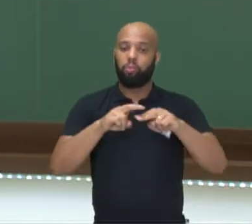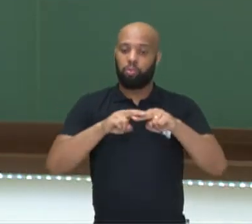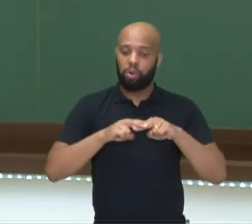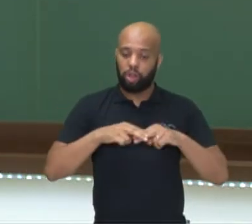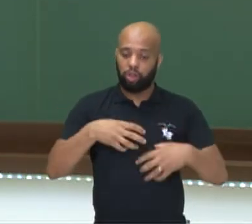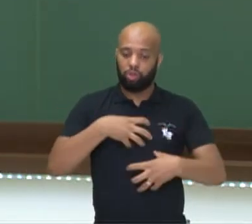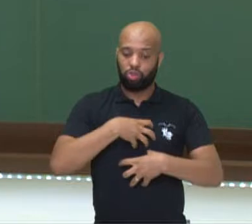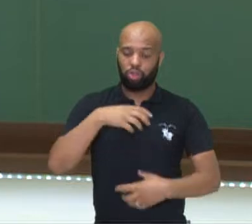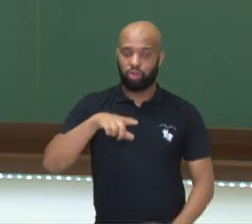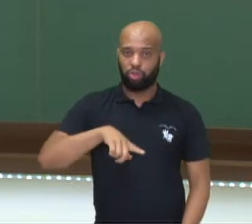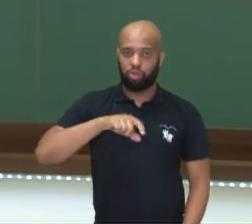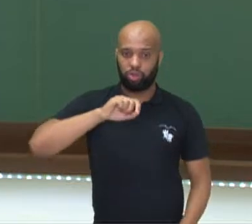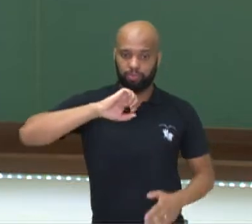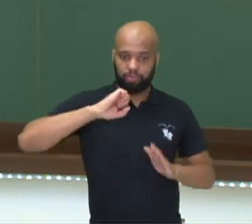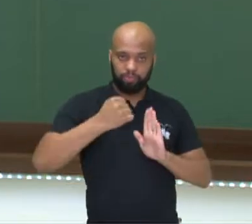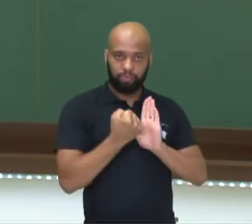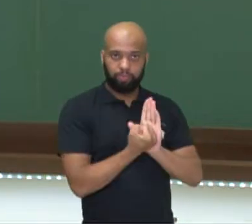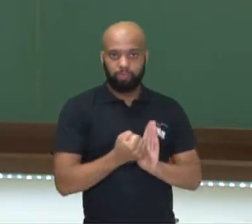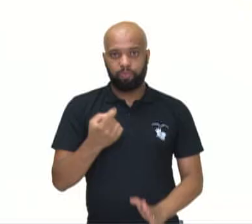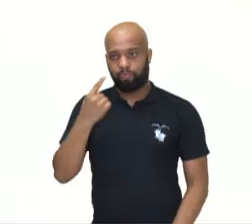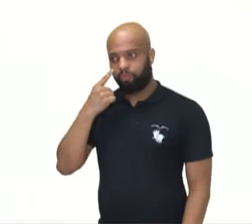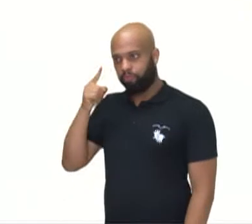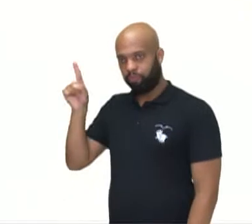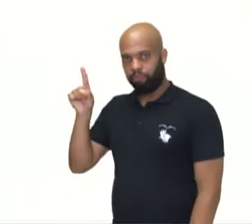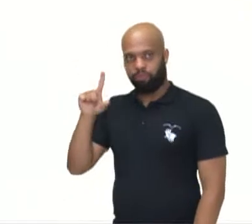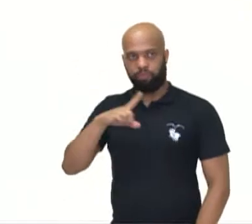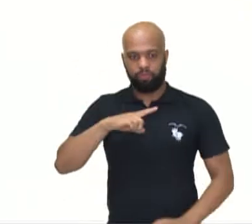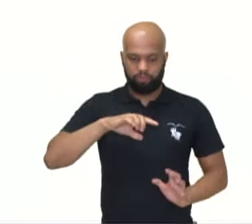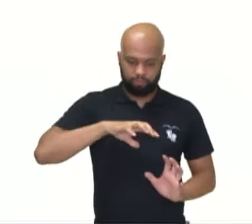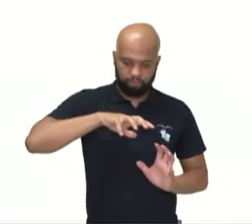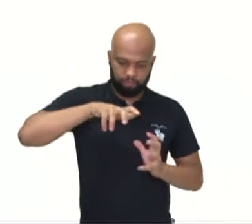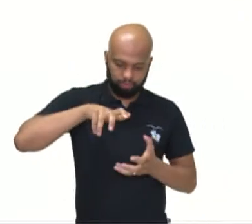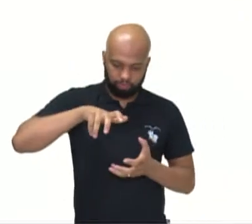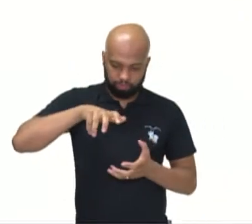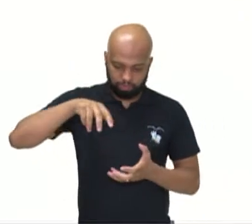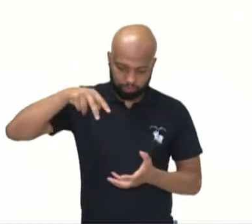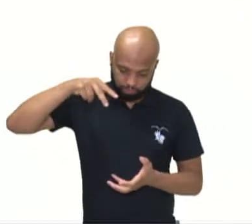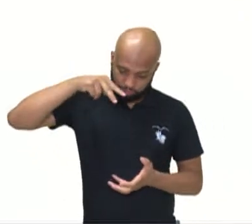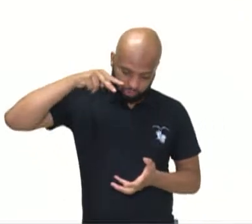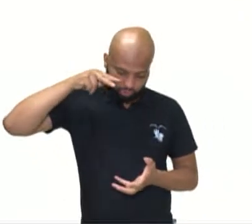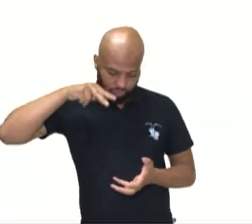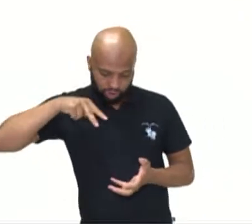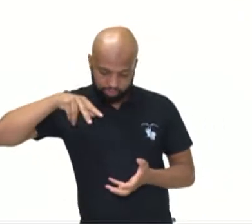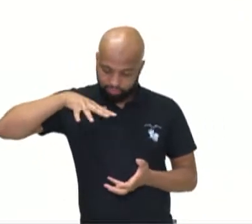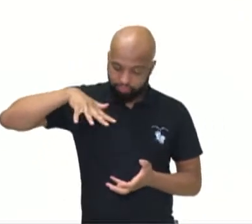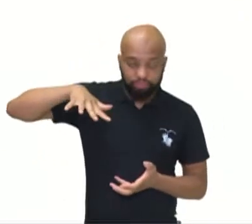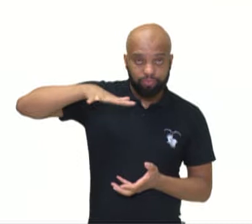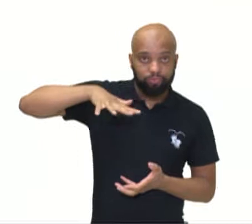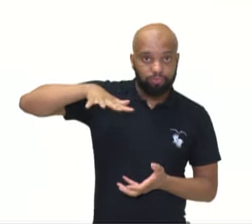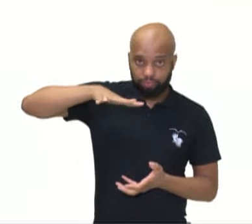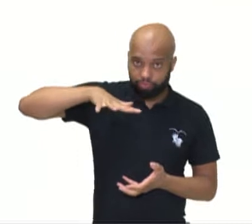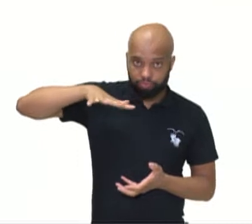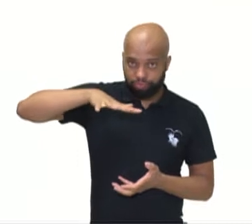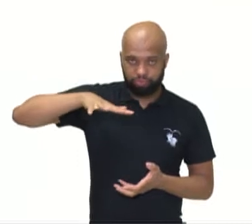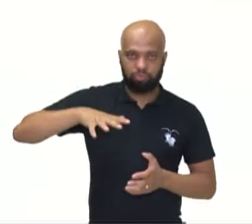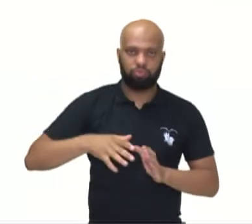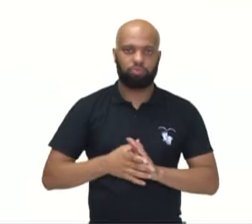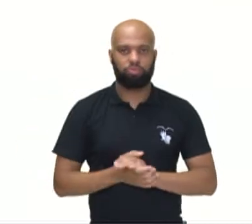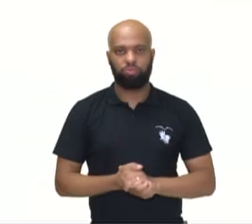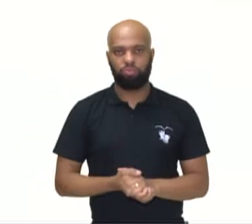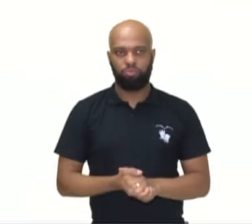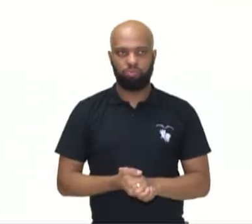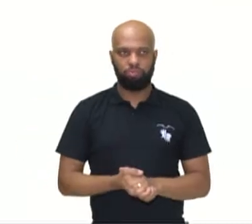símbolo, em que você tem um primor de observar uma projeção azimutal, em que você tem a ideologia